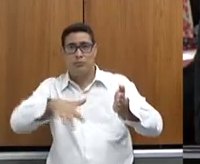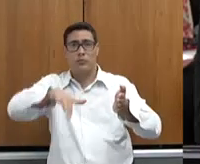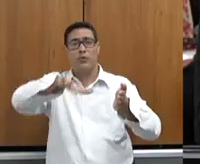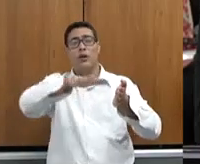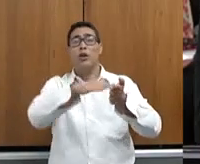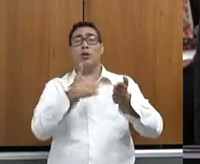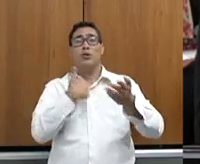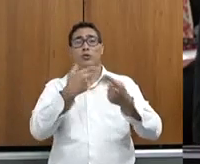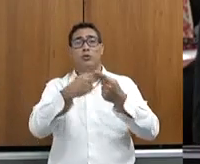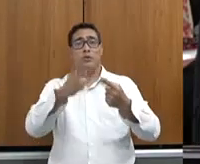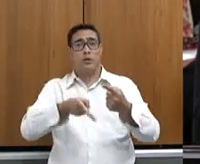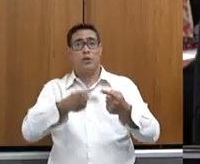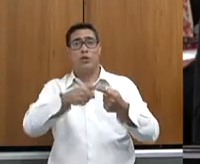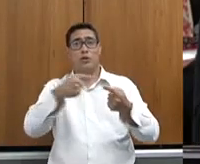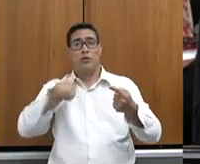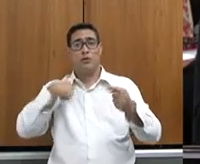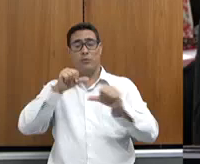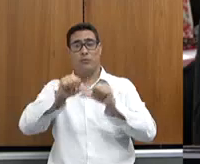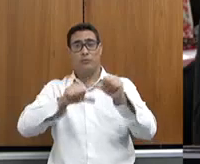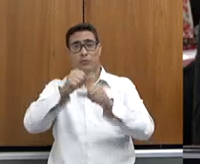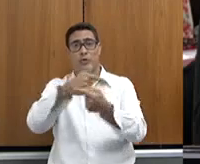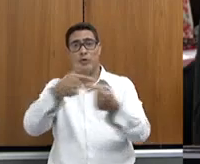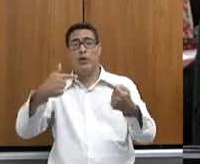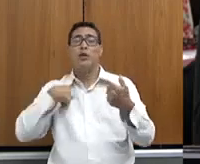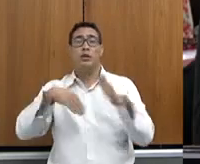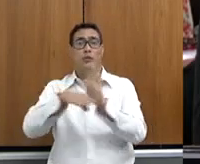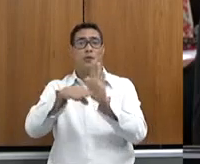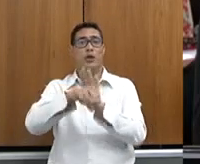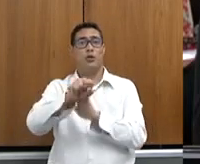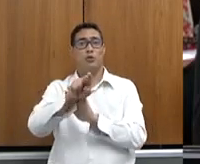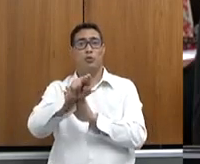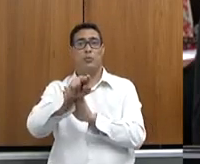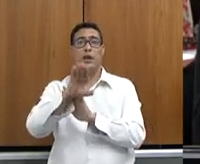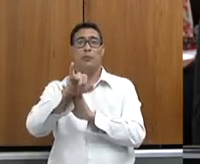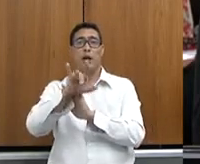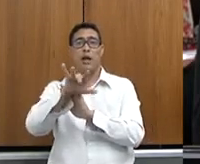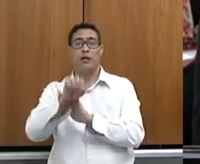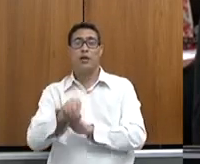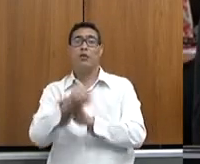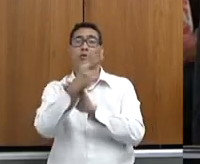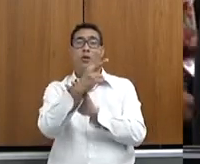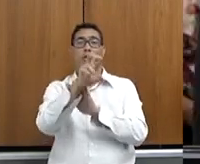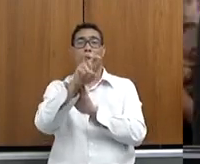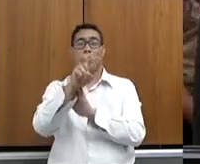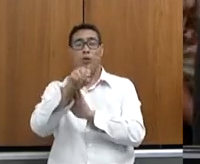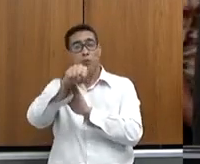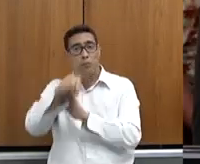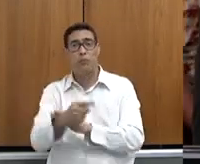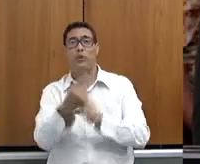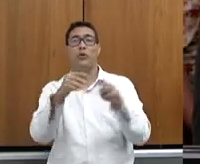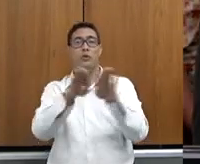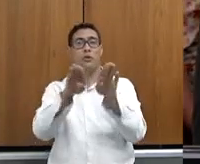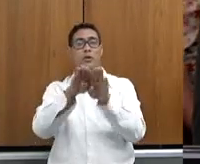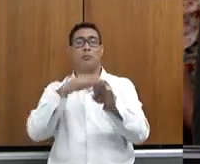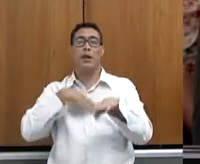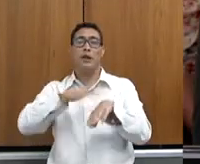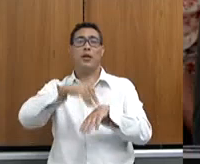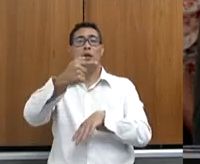249 mil em revitalização de sub-bacias, 225 mil no Irriga Minas, beneficiando